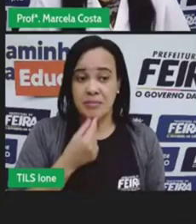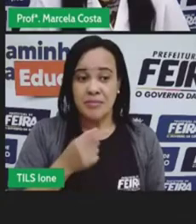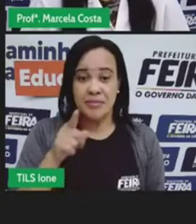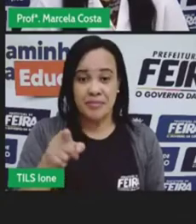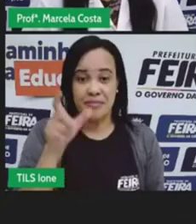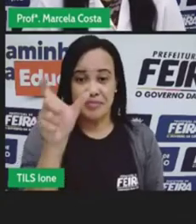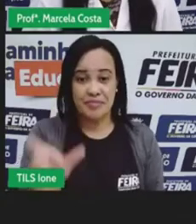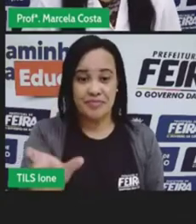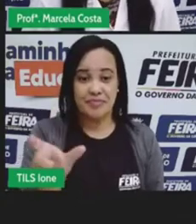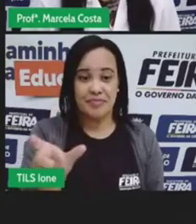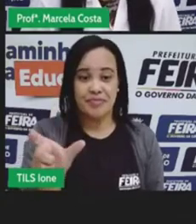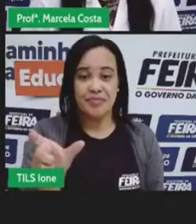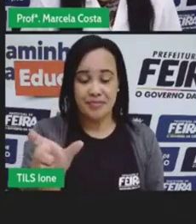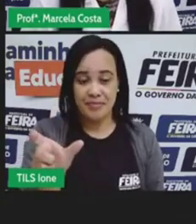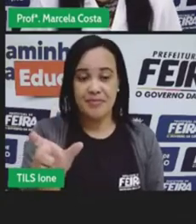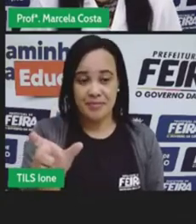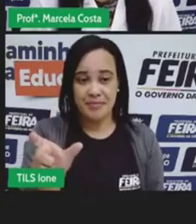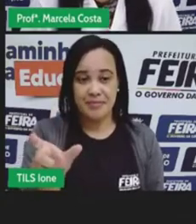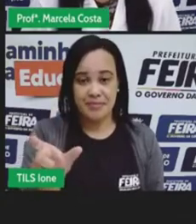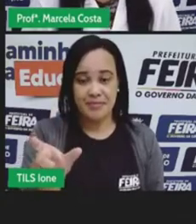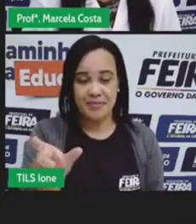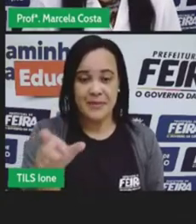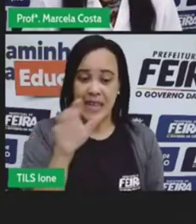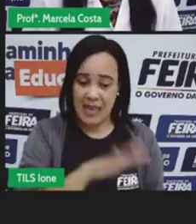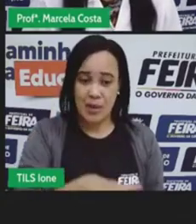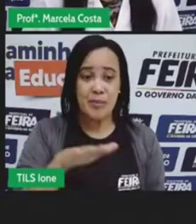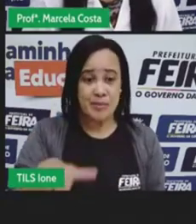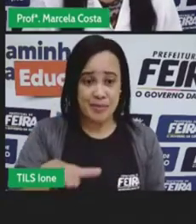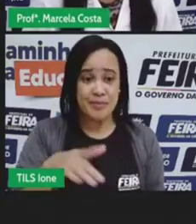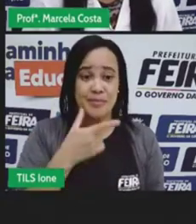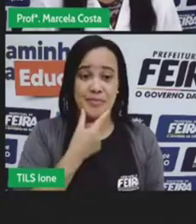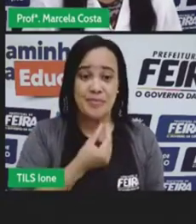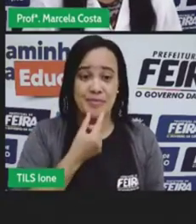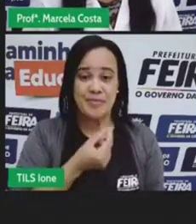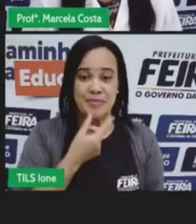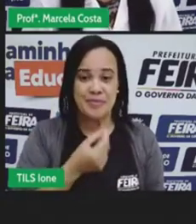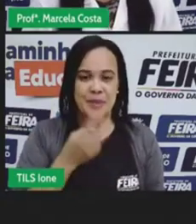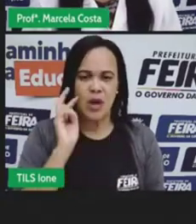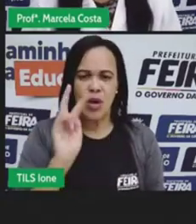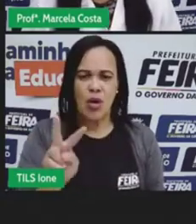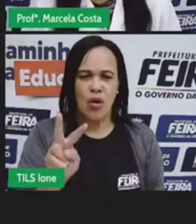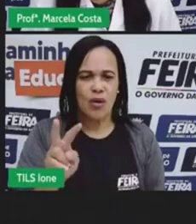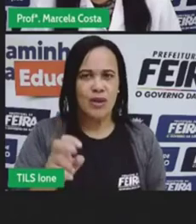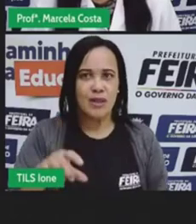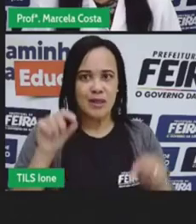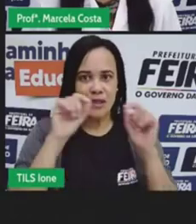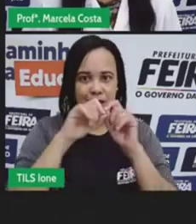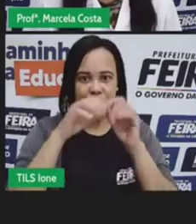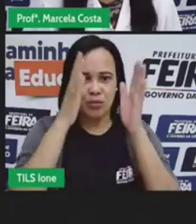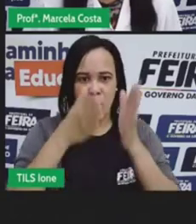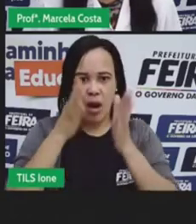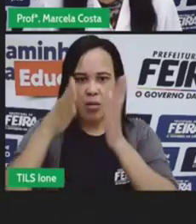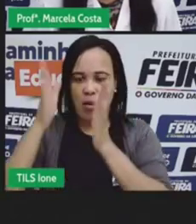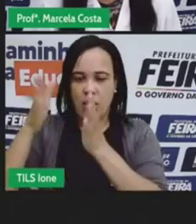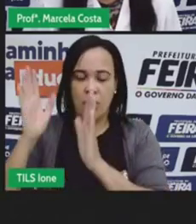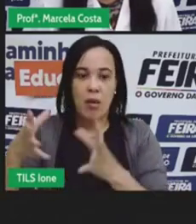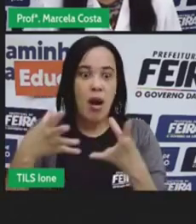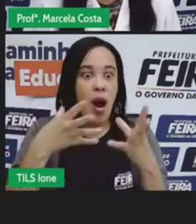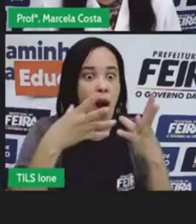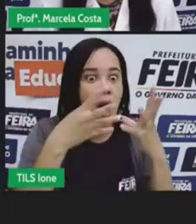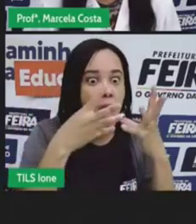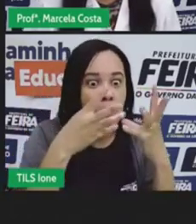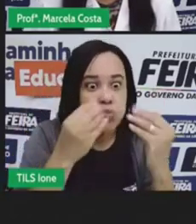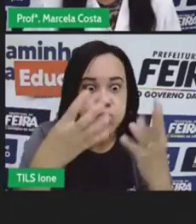Nessa imagem, a gente está vendo uma criança aí com um armário cheio de brinquedos.